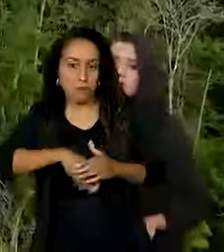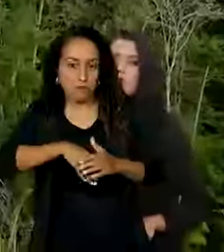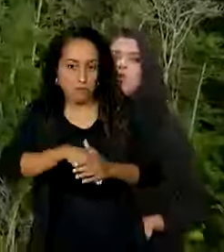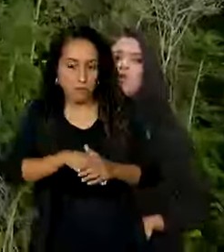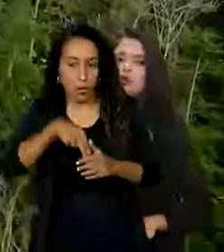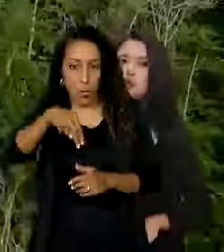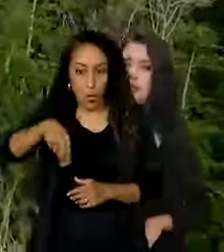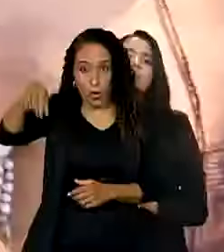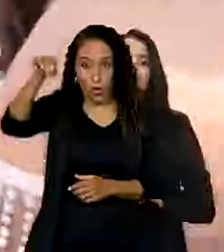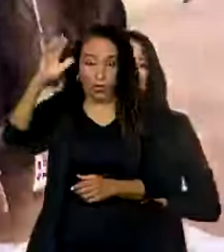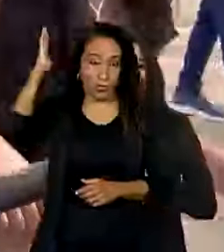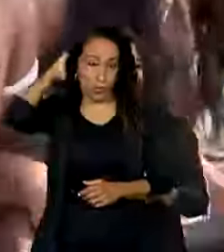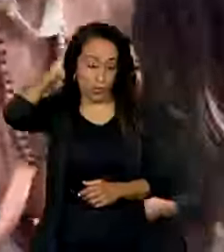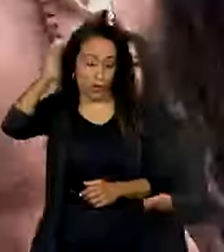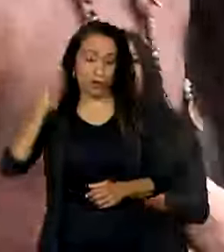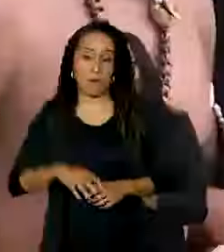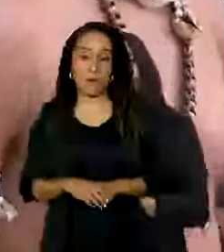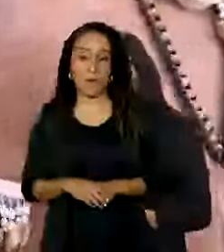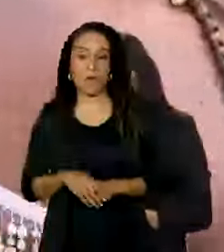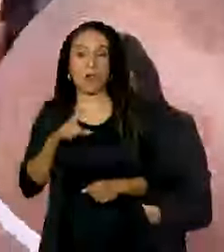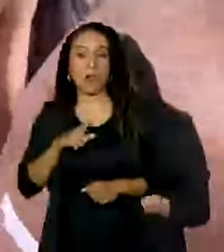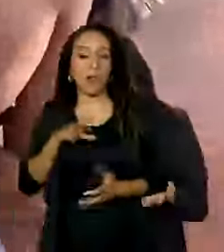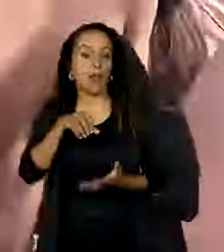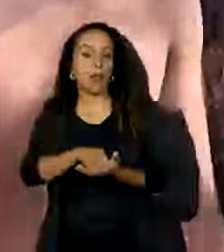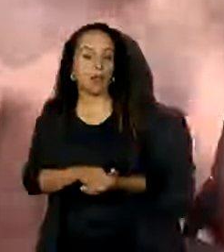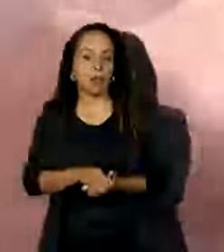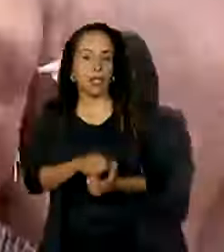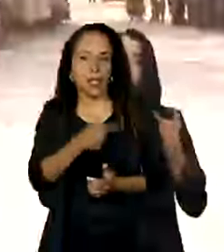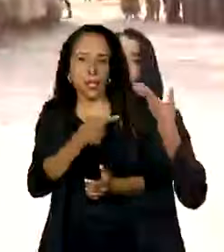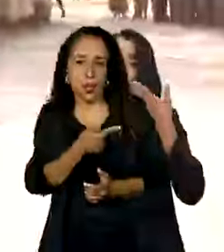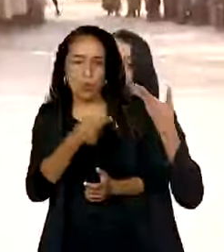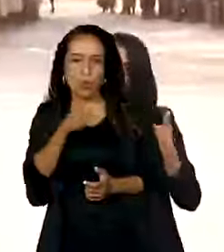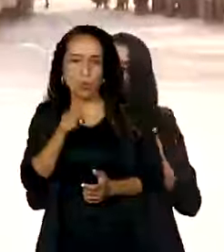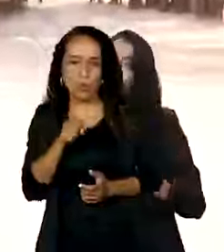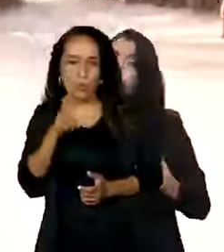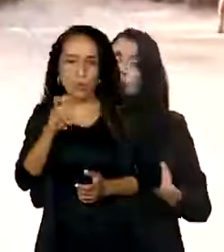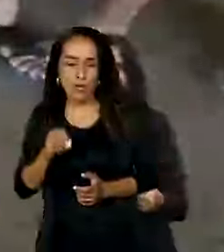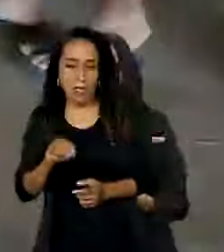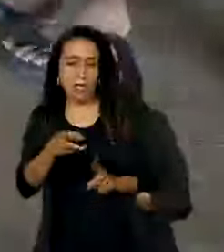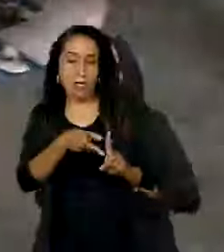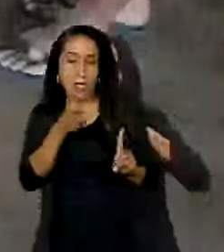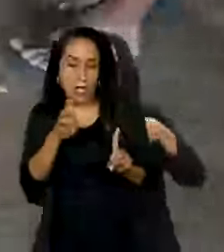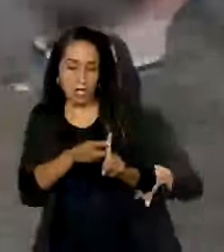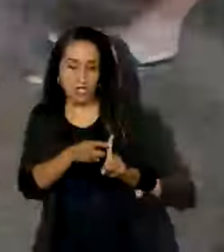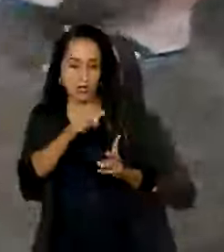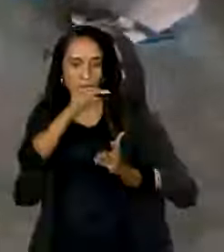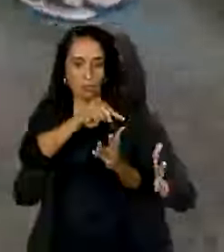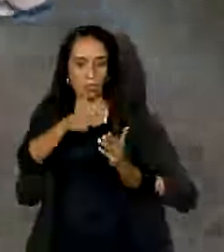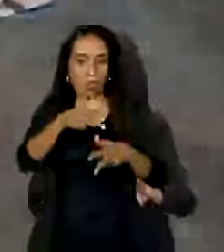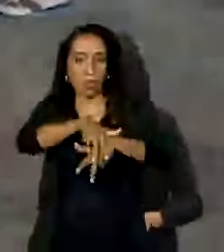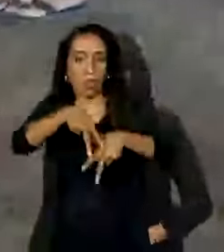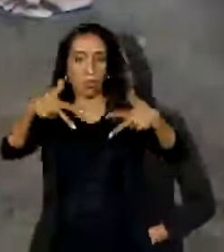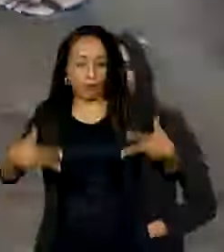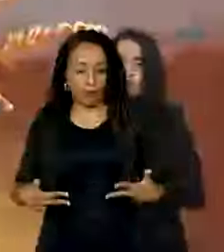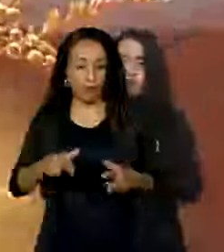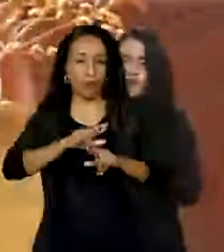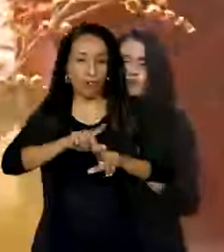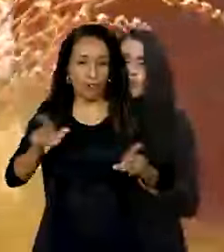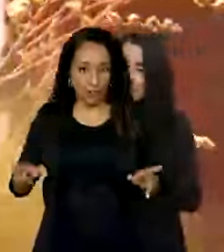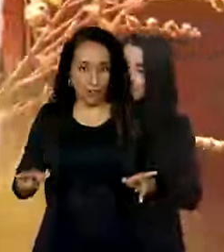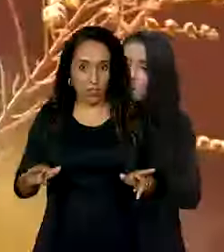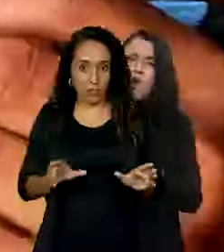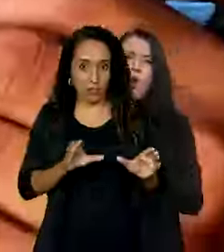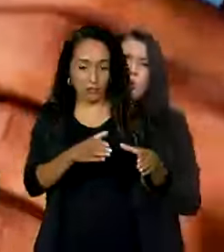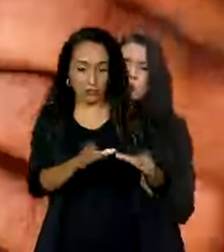nordeste do Pará, e é habitada por cerca de 2.500 indígenas de três etnias, distribuídos em